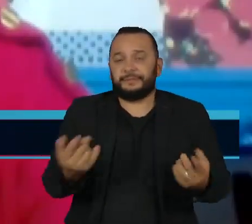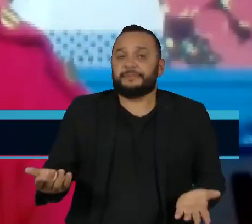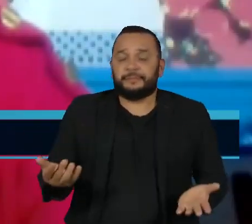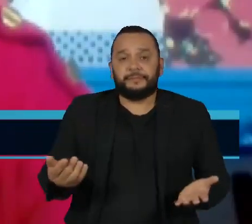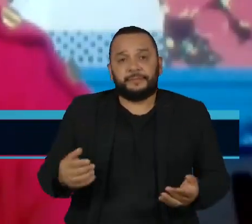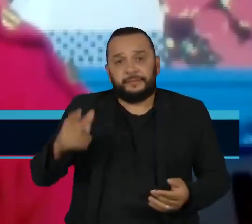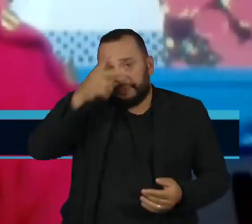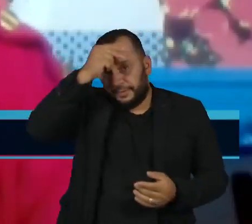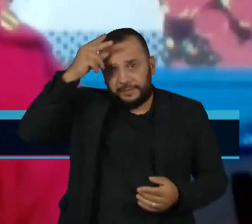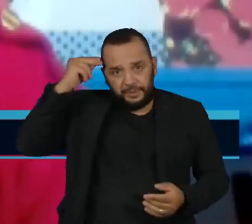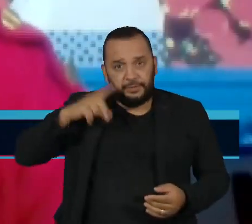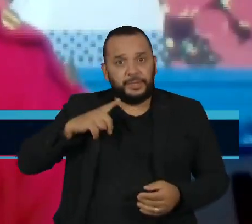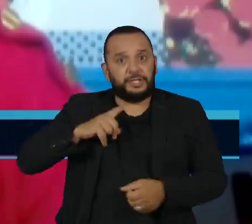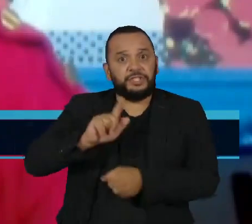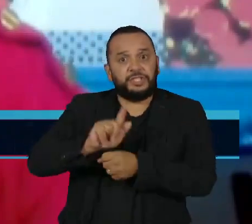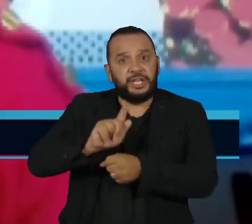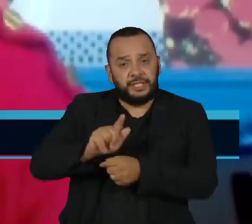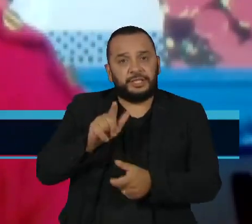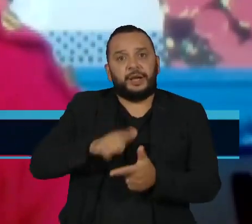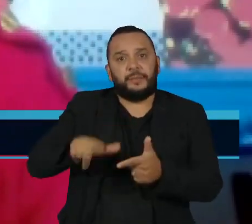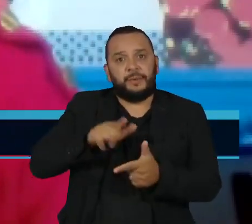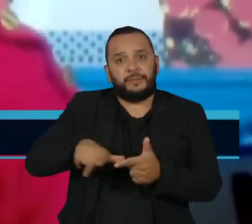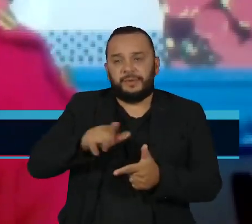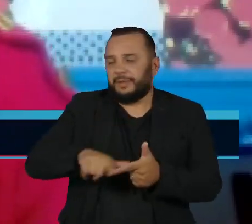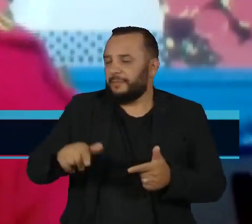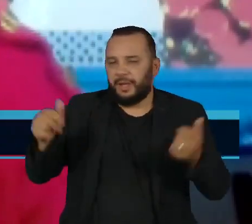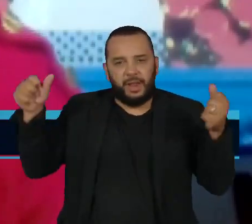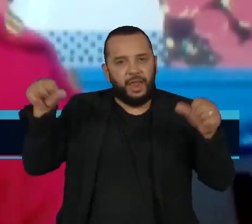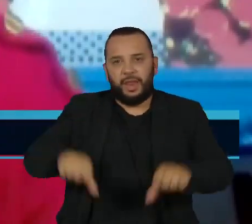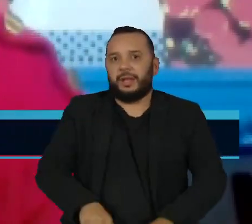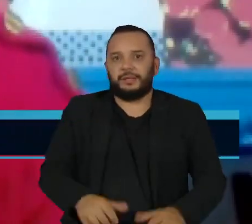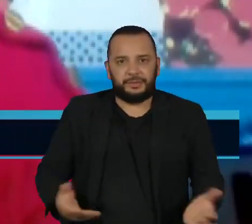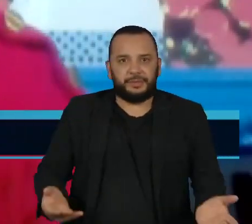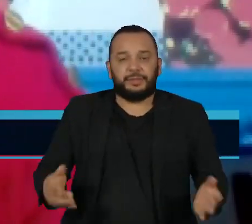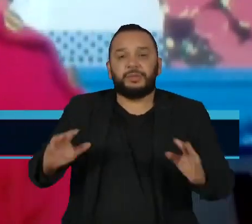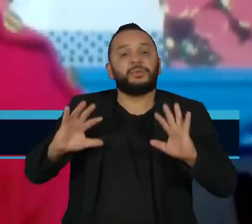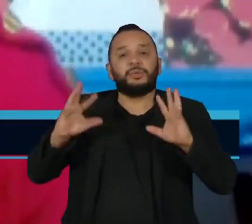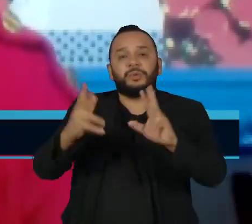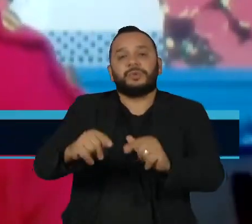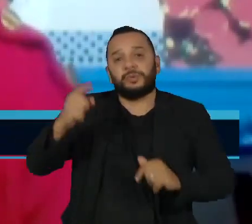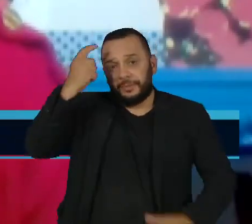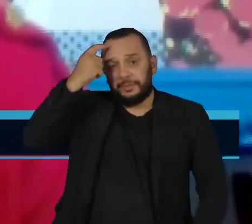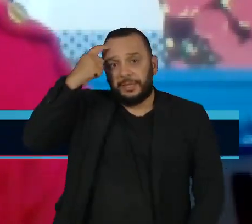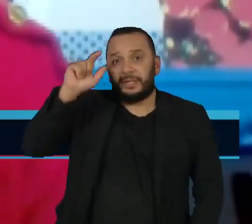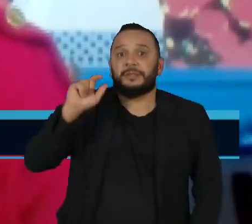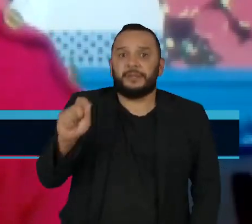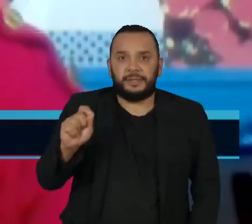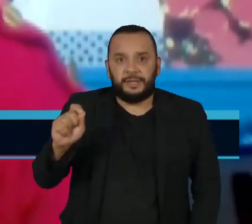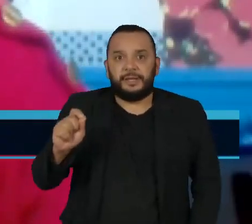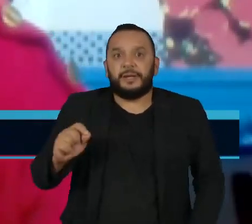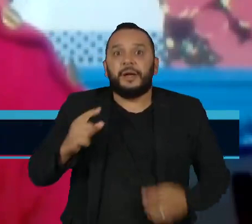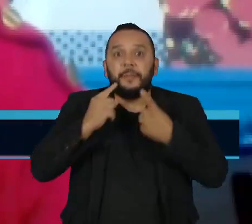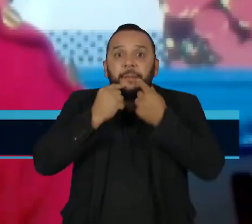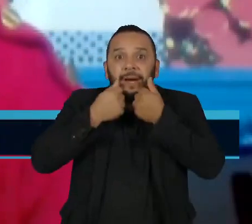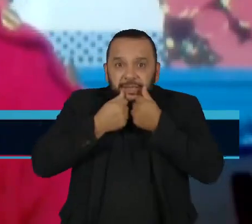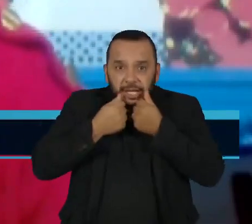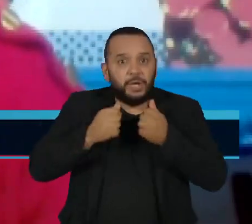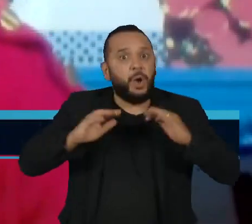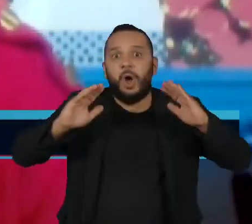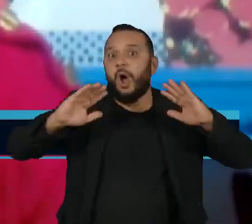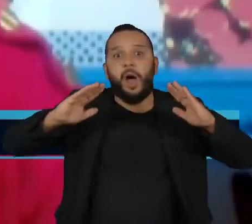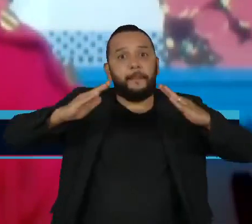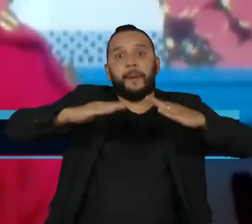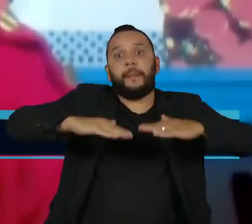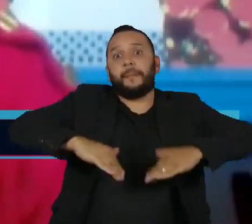gerenciamento de crise, tanto que todo mundo fora do estado está achando que Maceió está todo afundando.